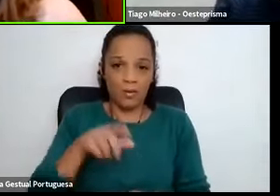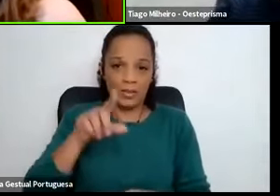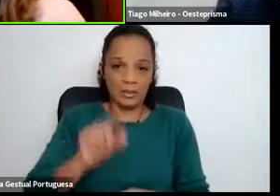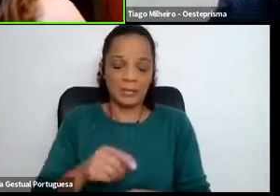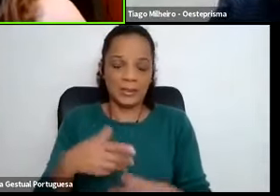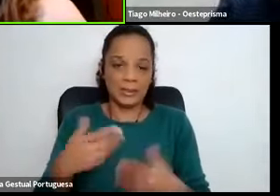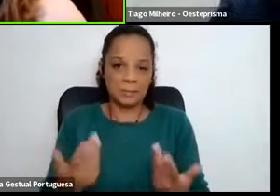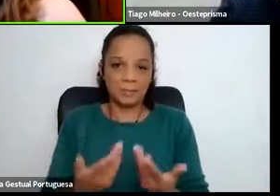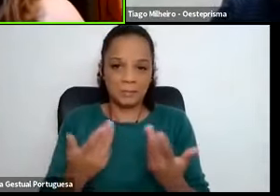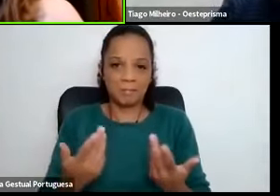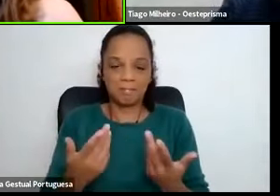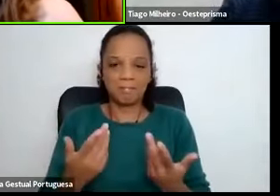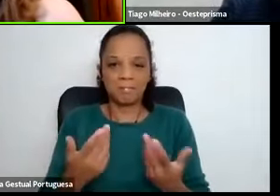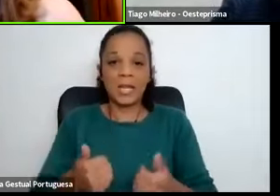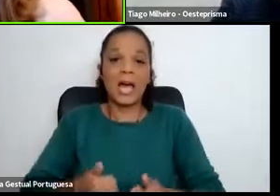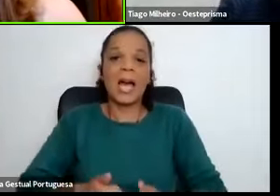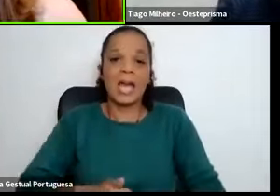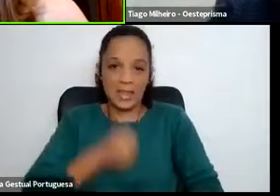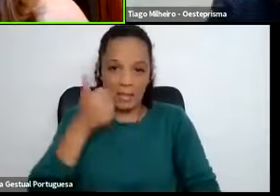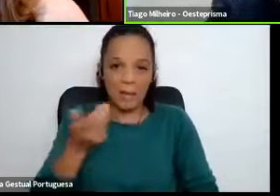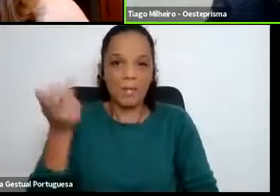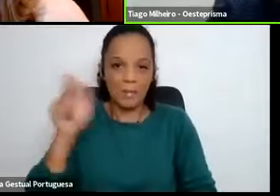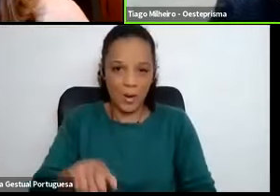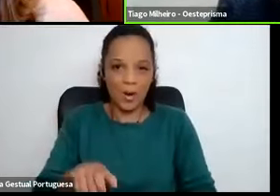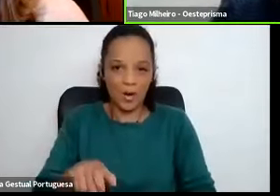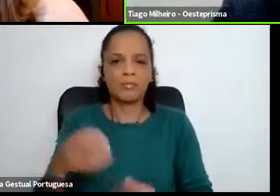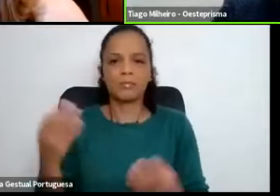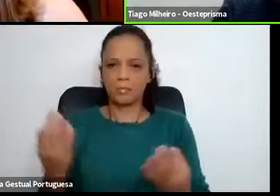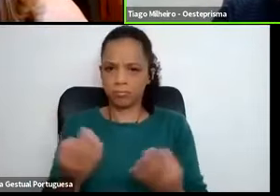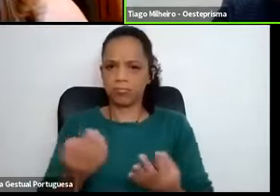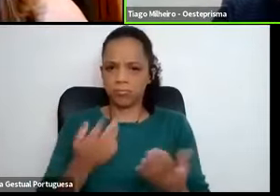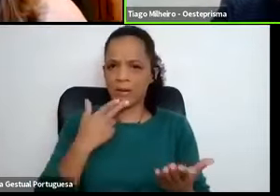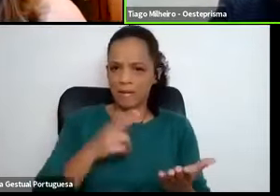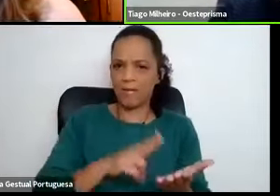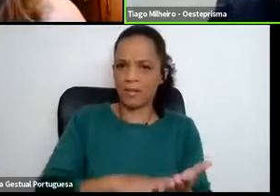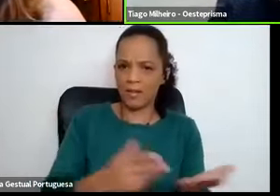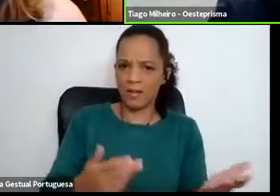Pronto, que ainda bem que assim aconteceu. Sim, sem dúvida, sem dúvida.